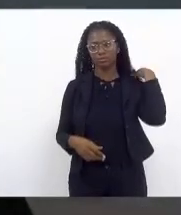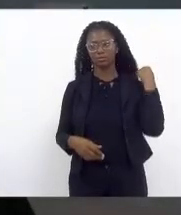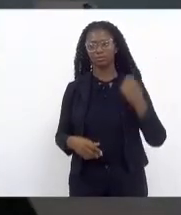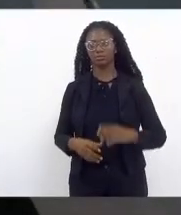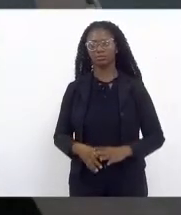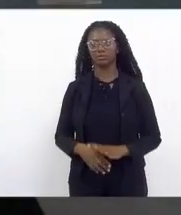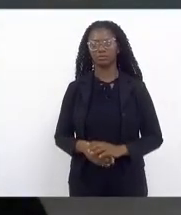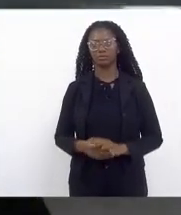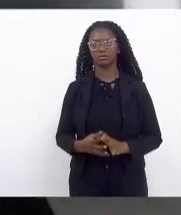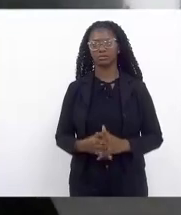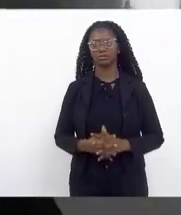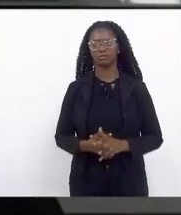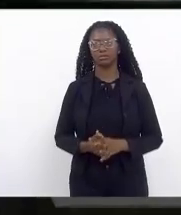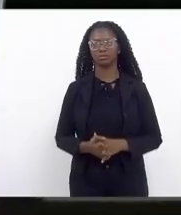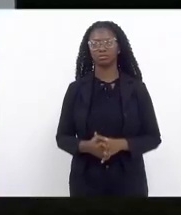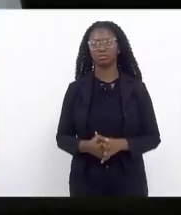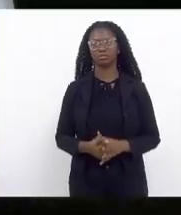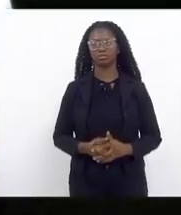deputada